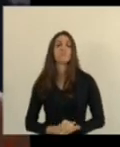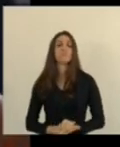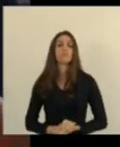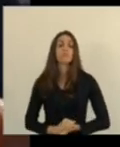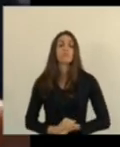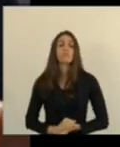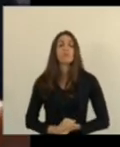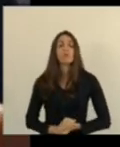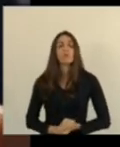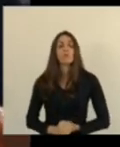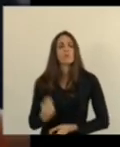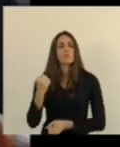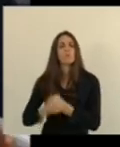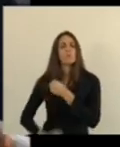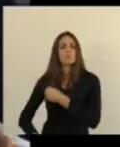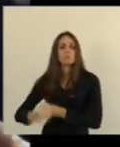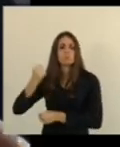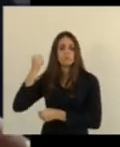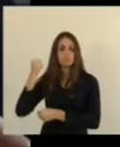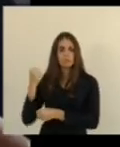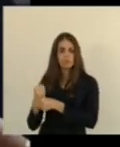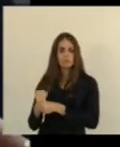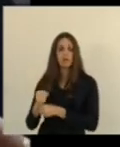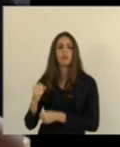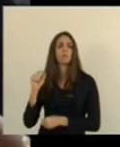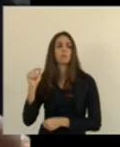nós tivemos uma tentativa